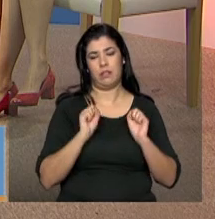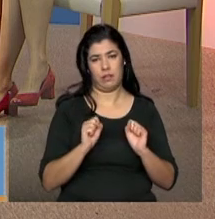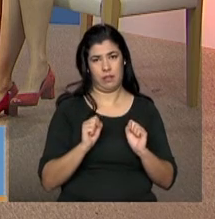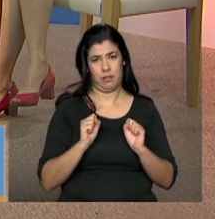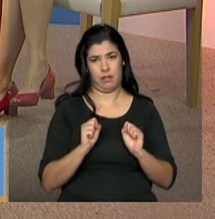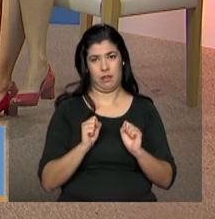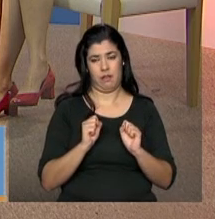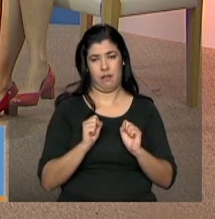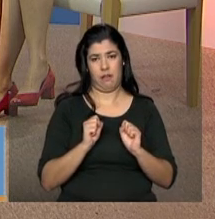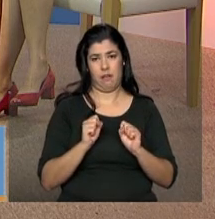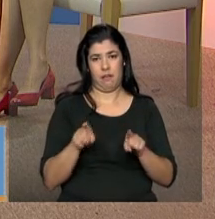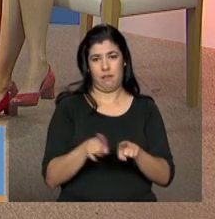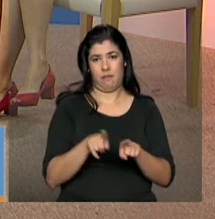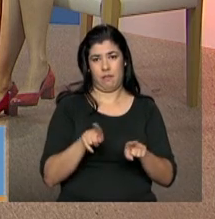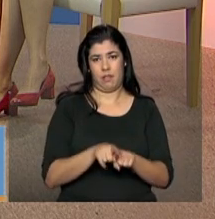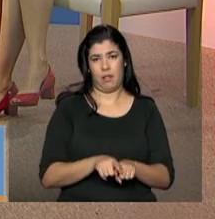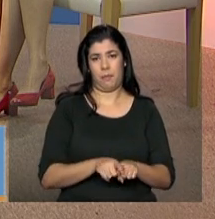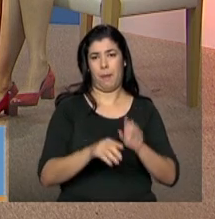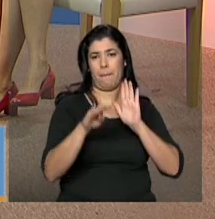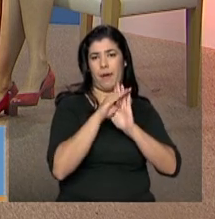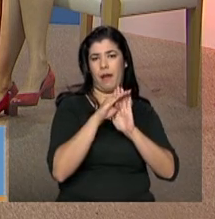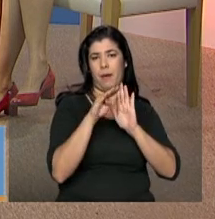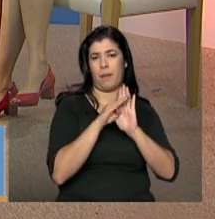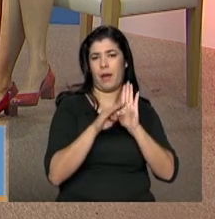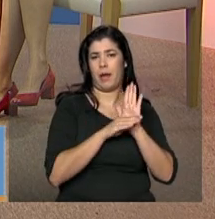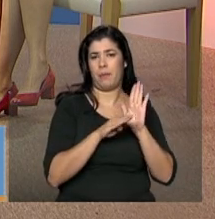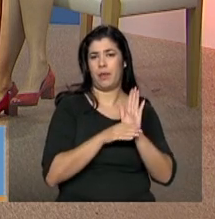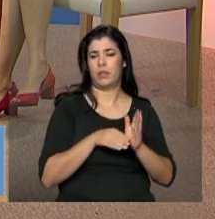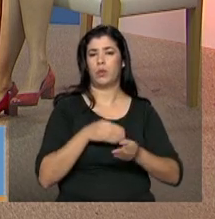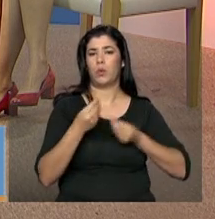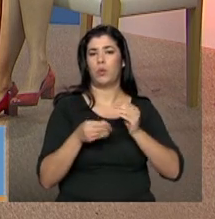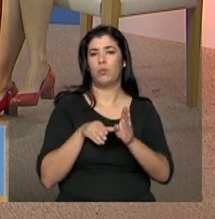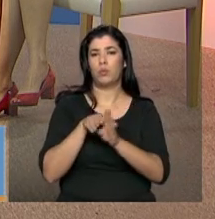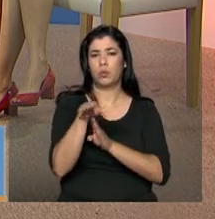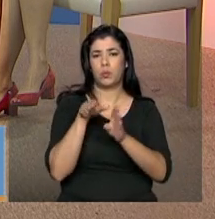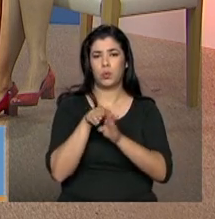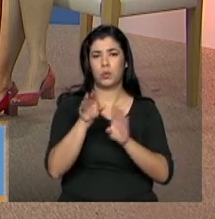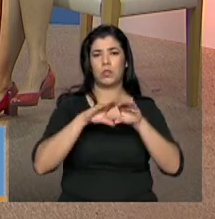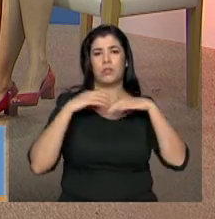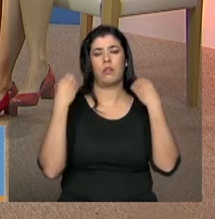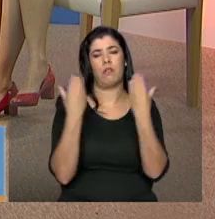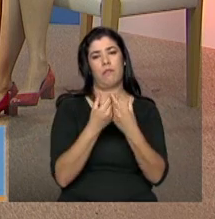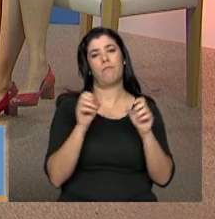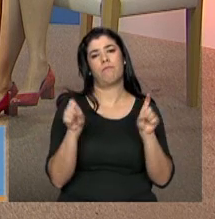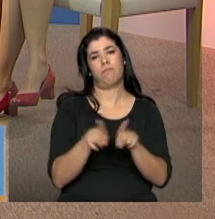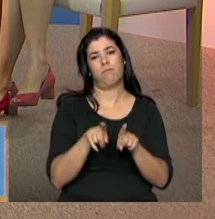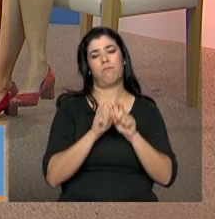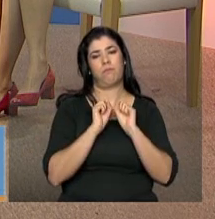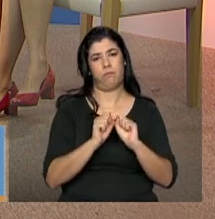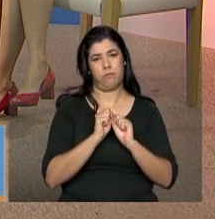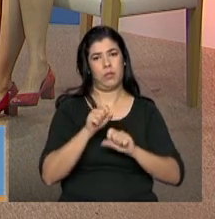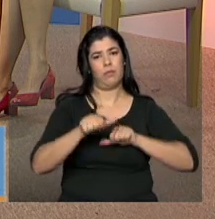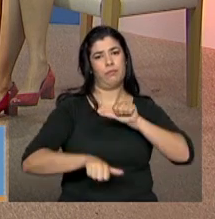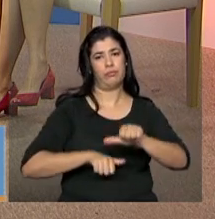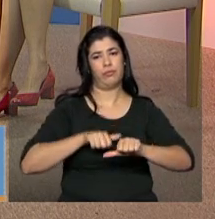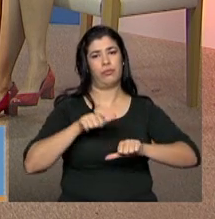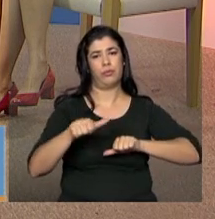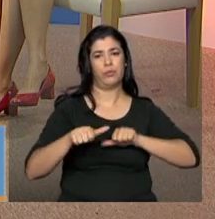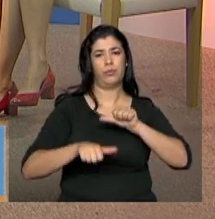ponto a ponto orientador mesmo de como se faz uma conferência, porque nós temos constantemente renovações.